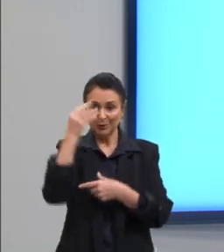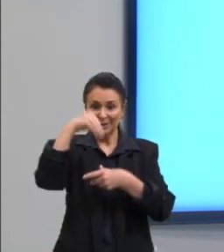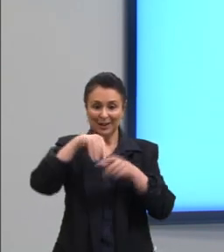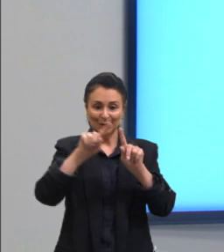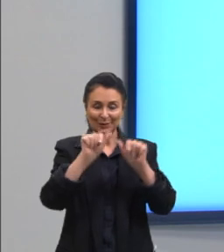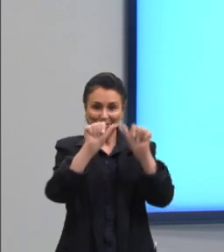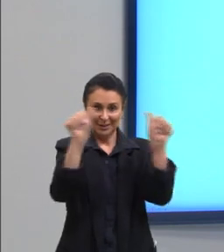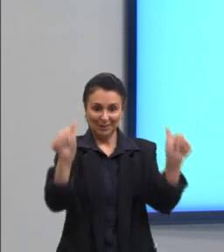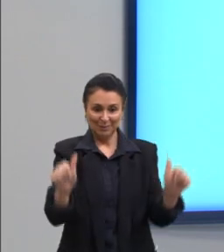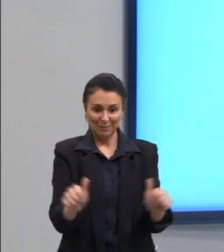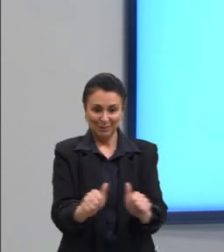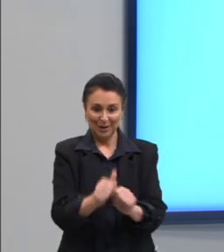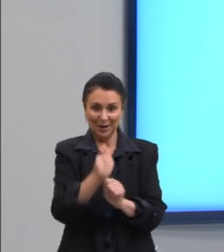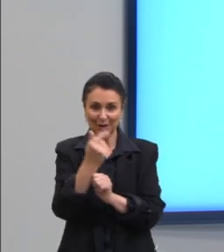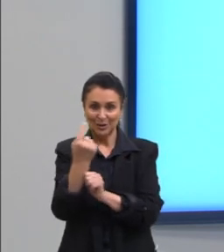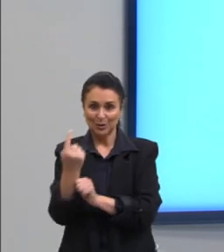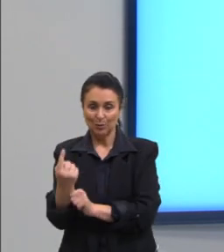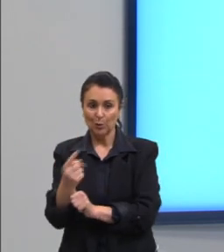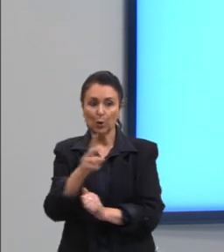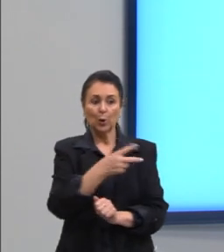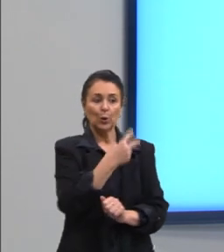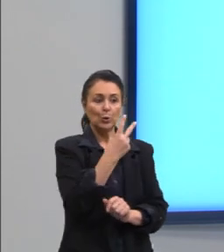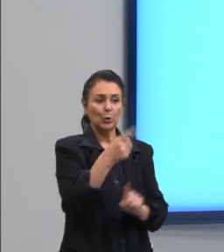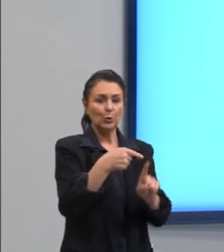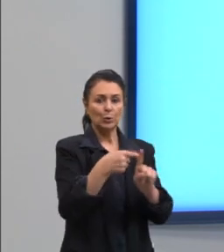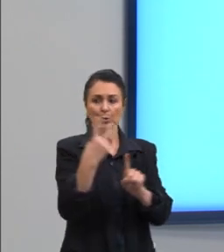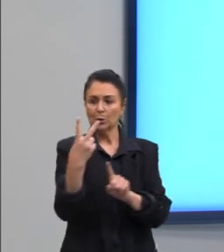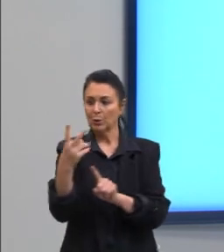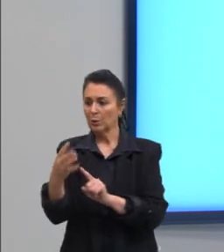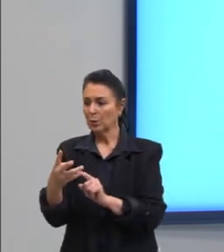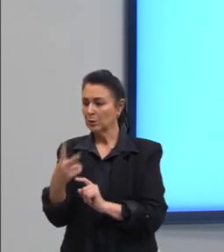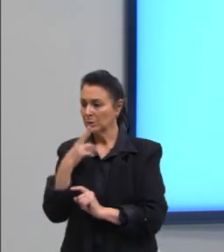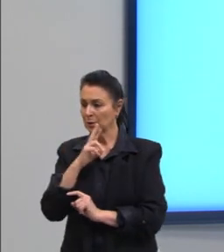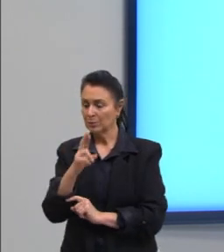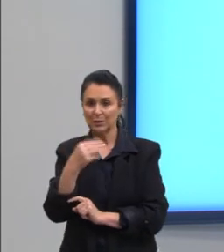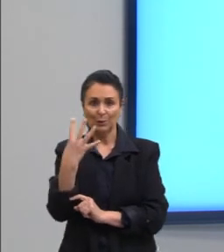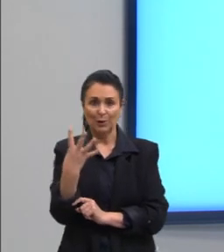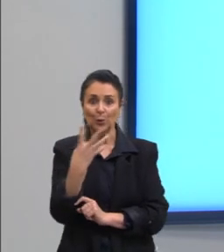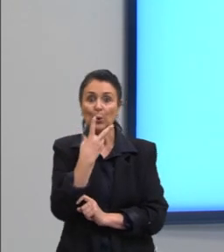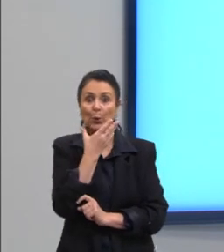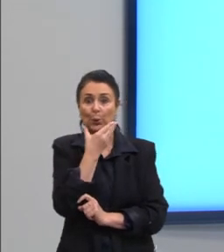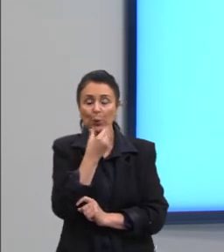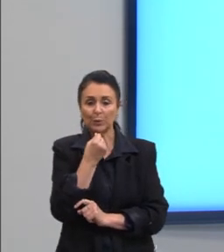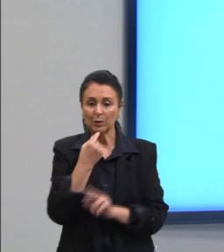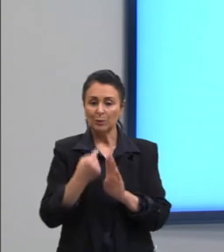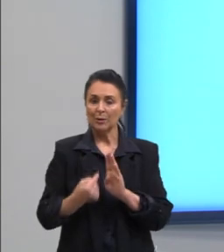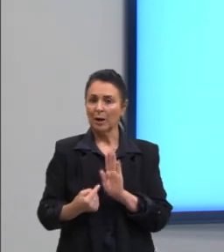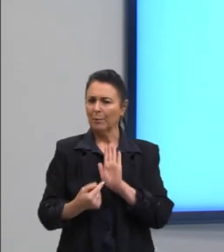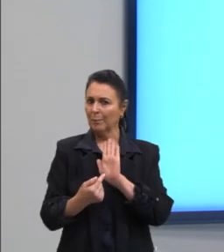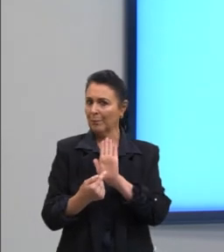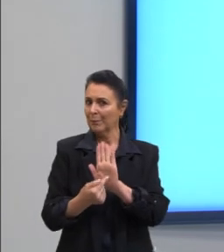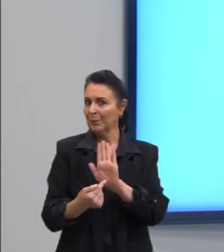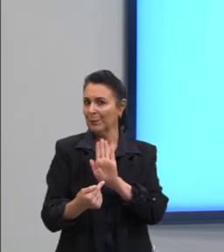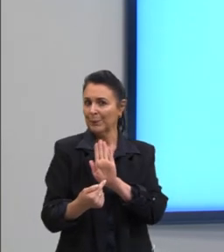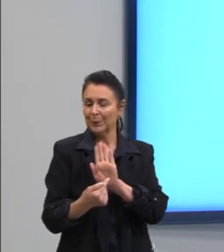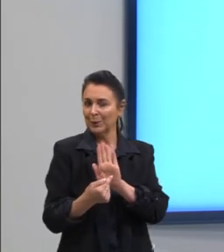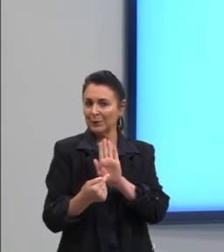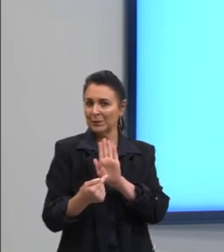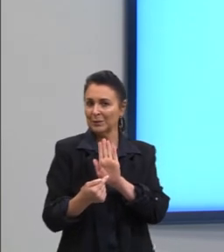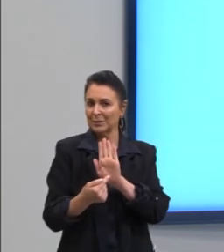chamando de figura 1, tem 2, 2 mais 4 e esse menino, então, está mostrando, então, que a resultante